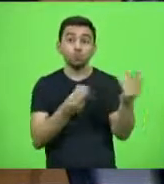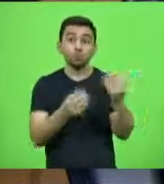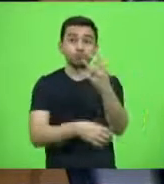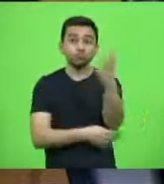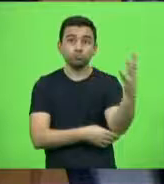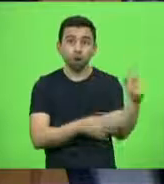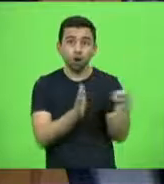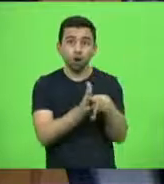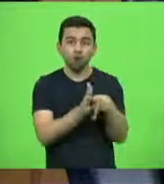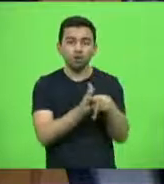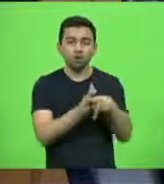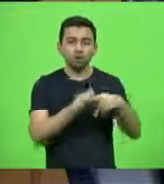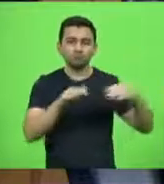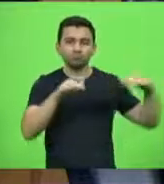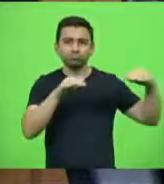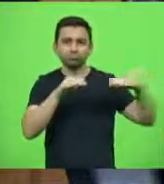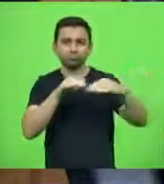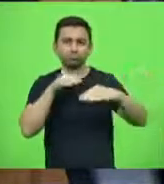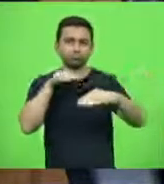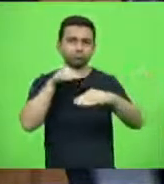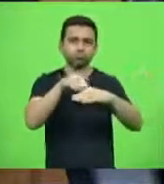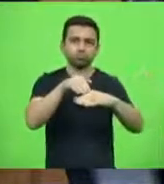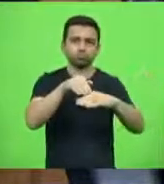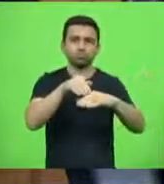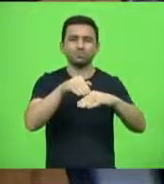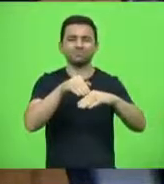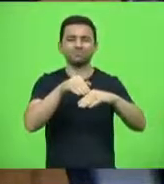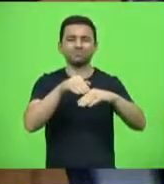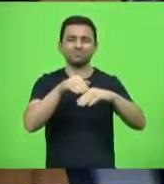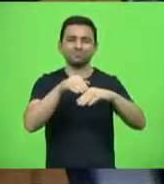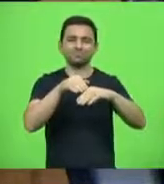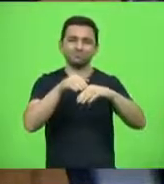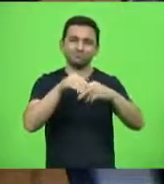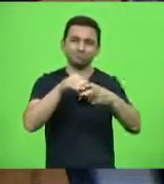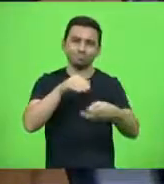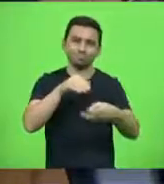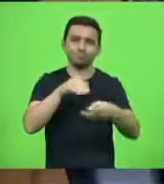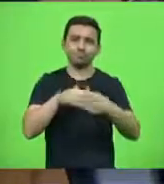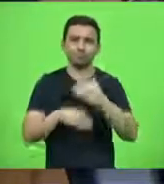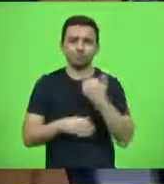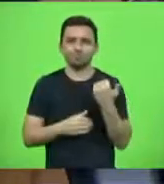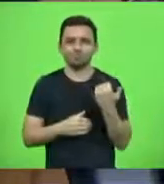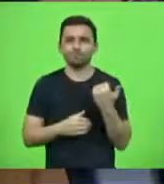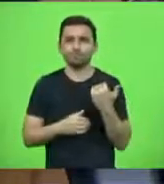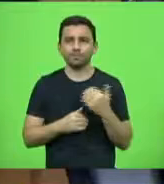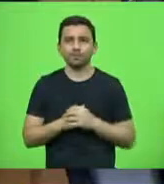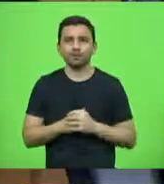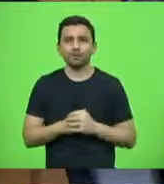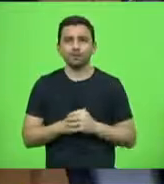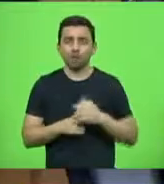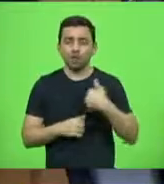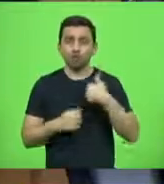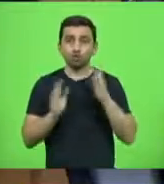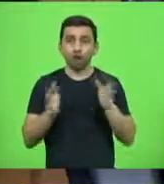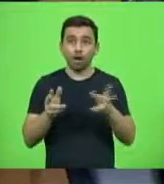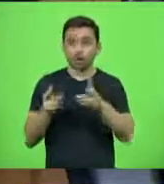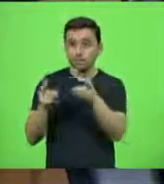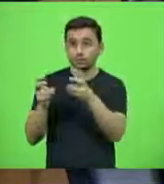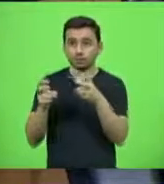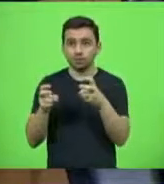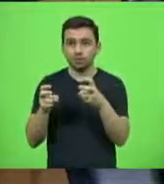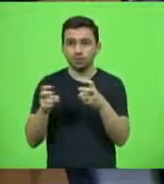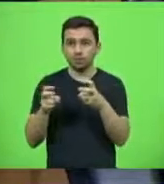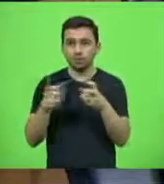atropelados. eu já presenciei, estava dirigindo, à frente estava outro condutor longe